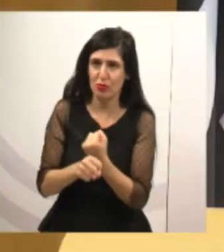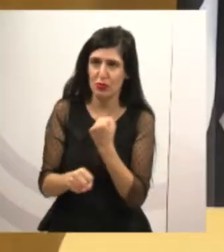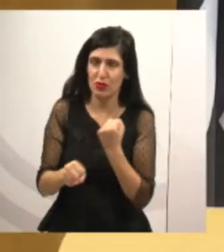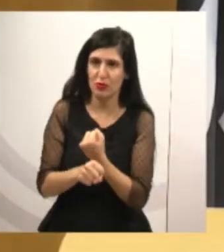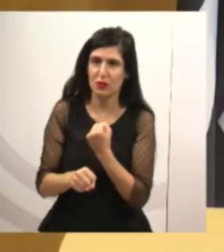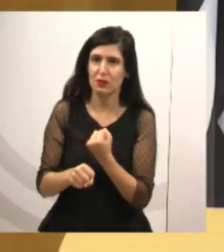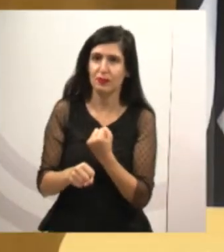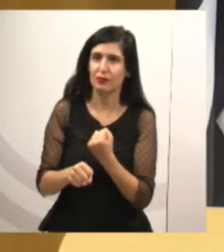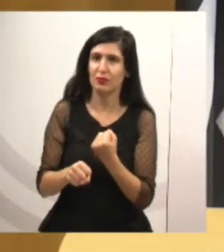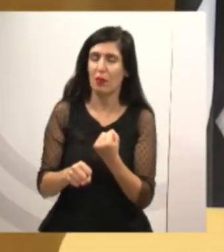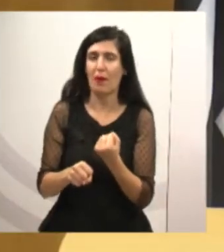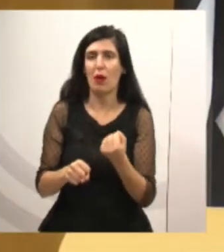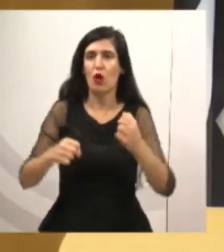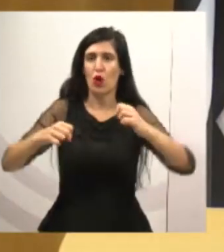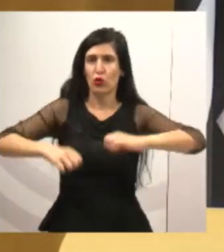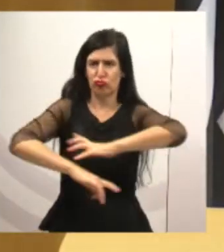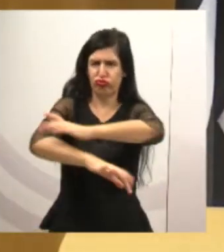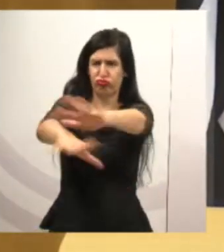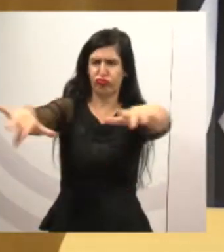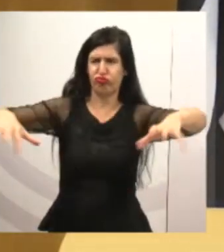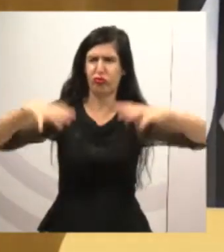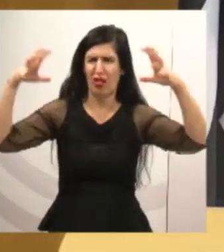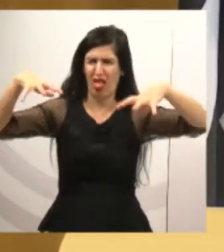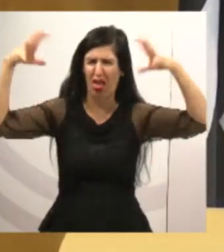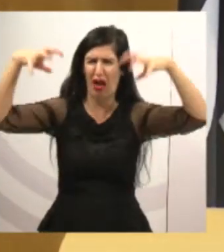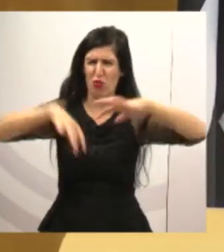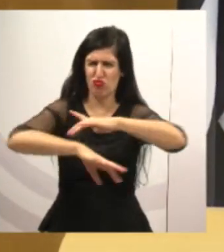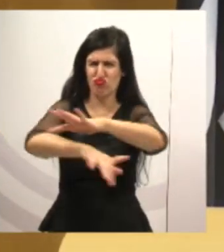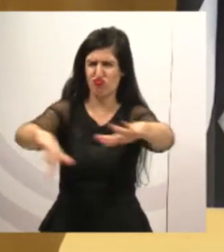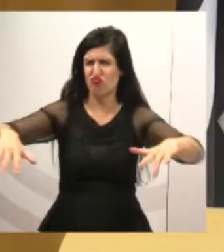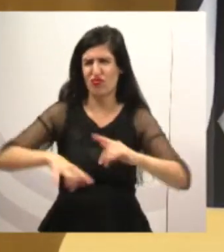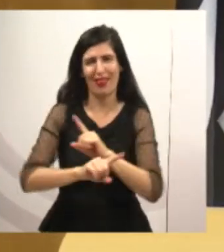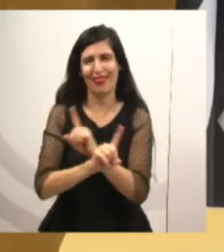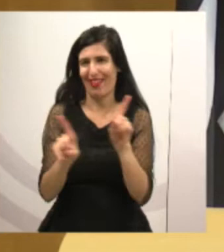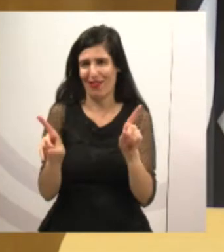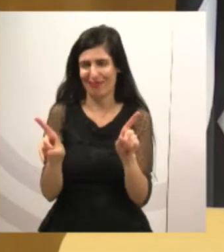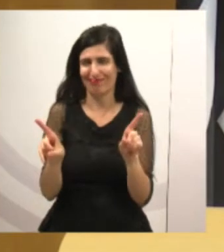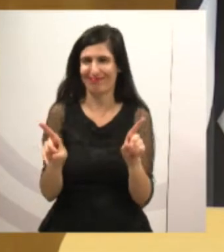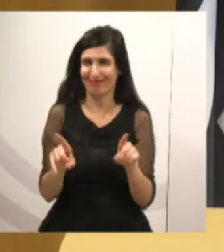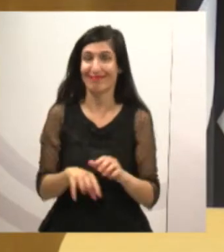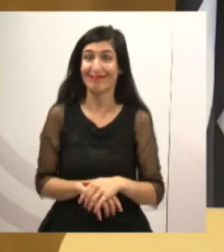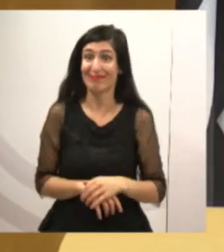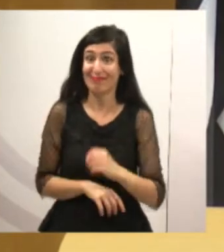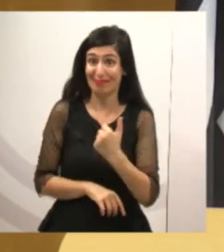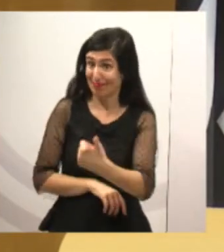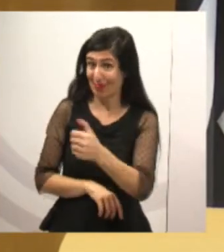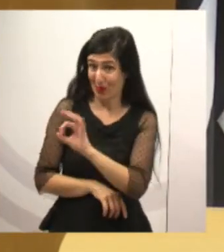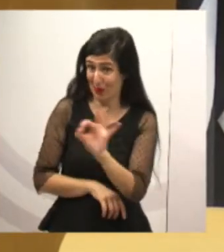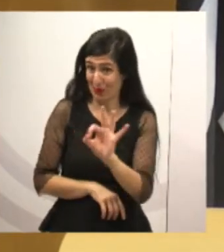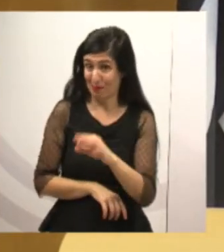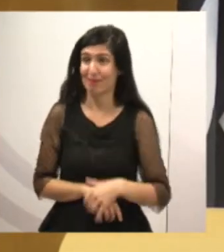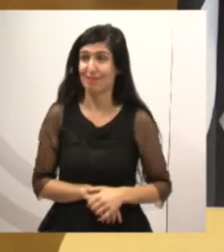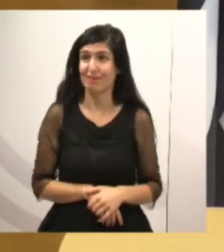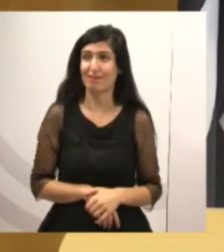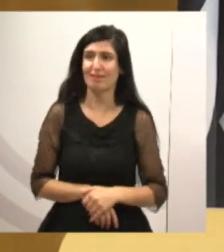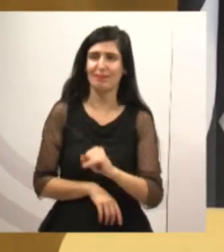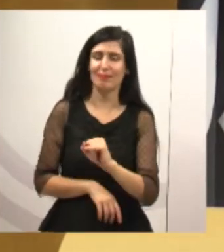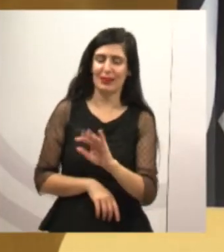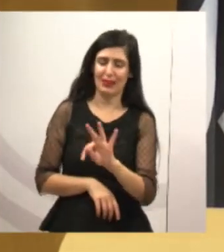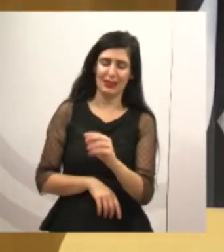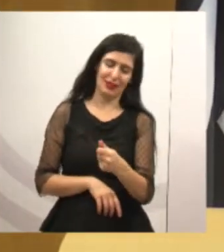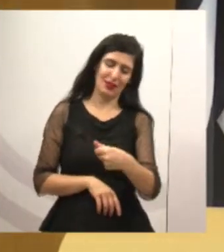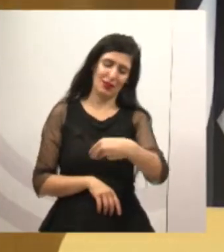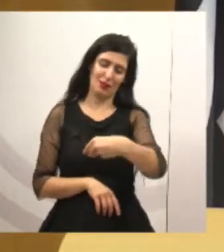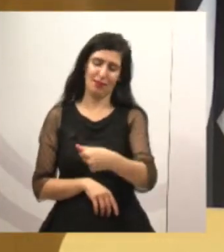teve mais aquela enchente que estava tendo em outrora. Então o pessoal ali do Parque Itamaraty, mais precisamente ali no entorno da